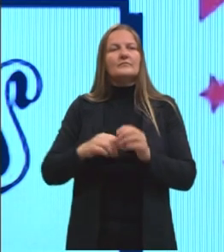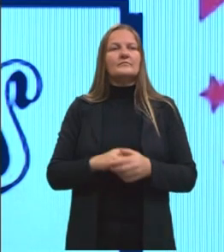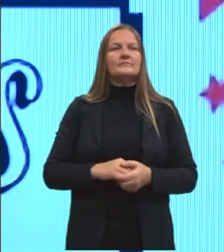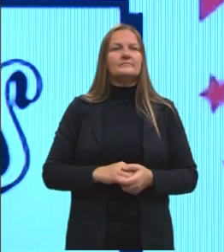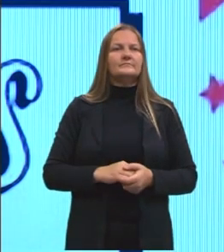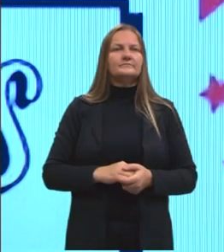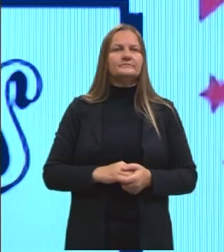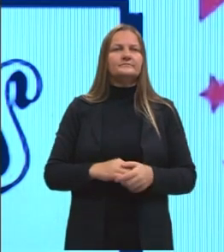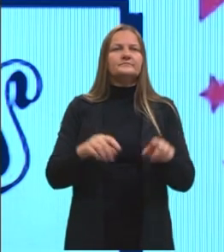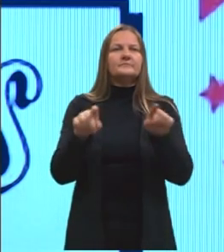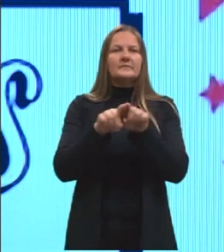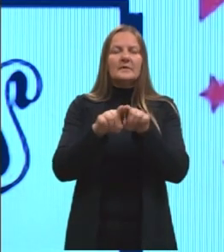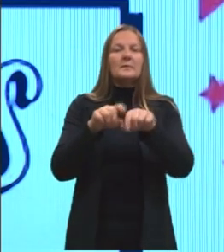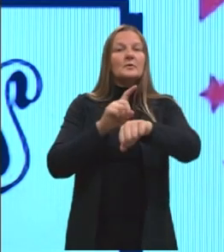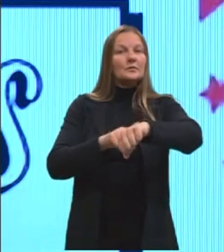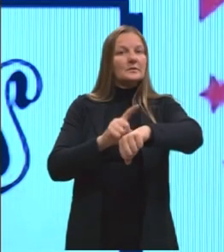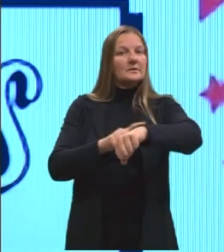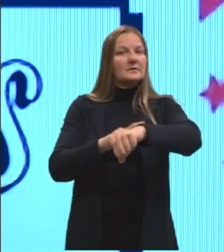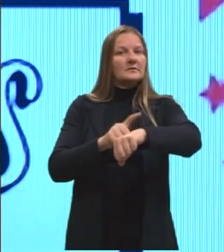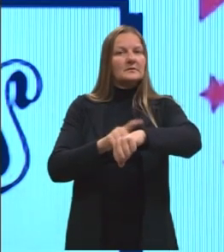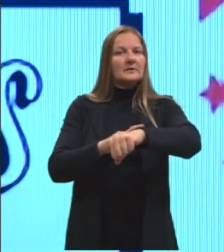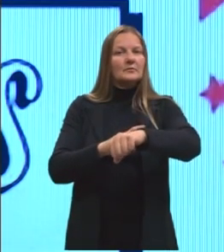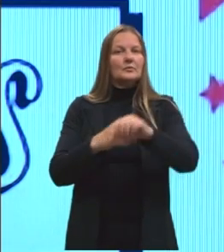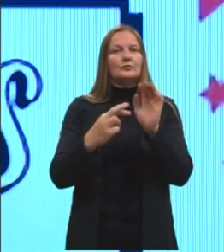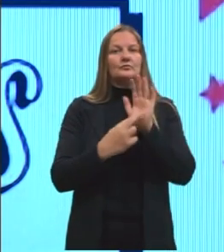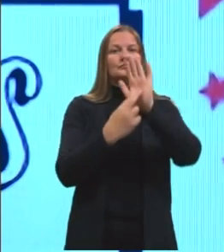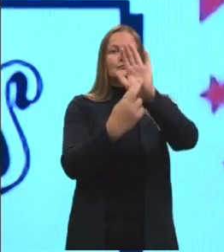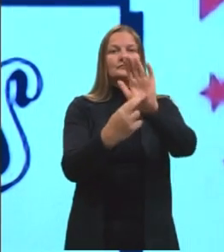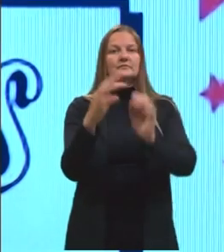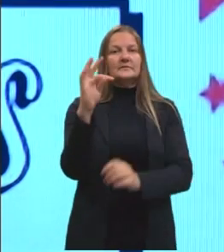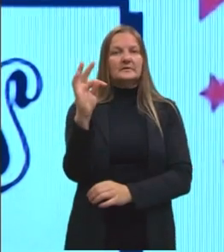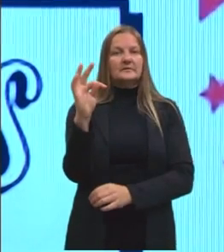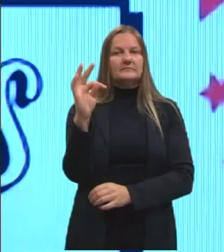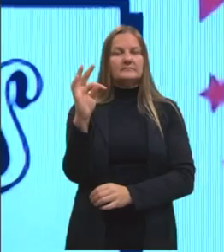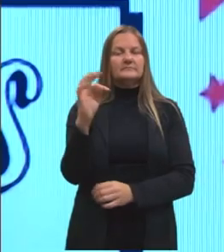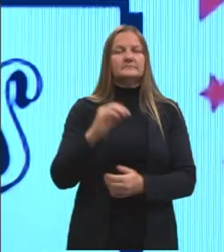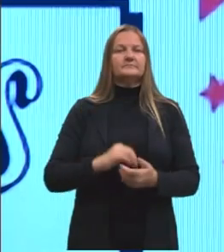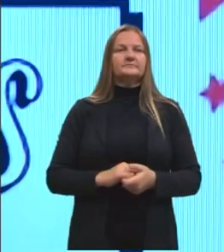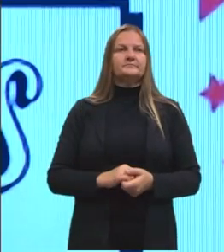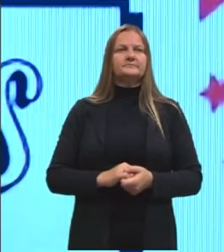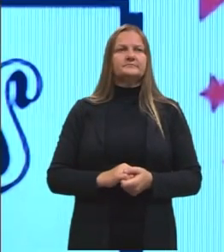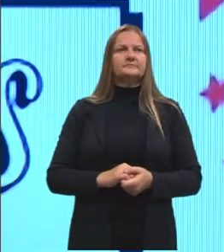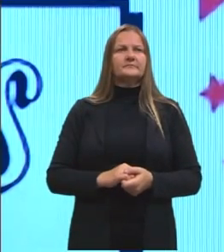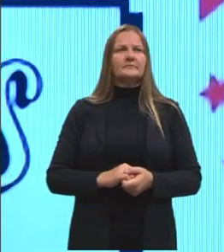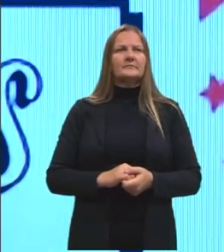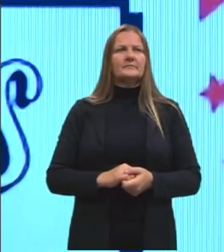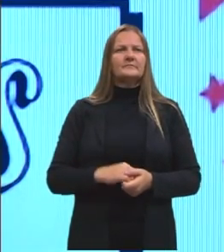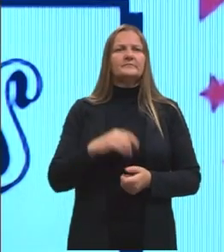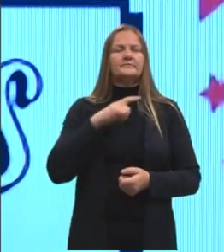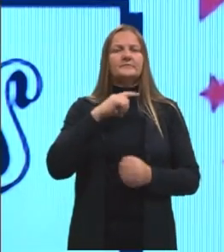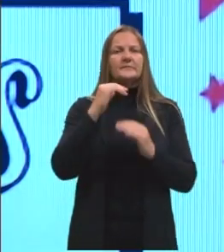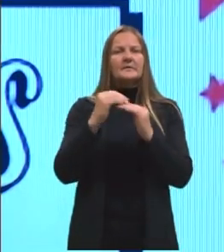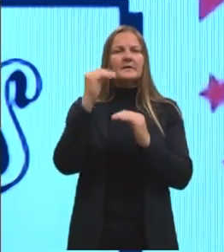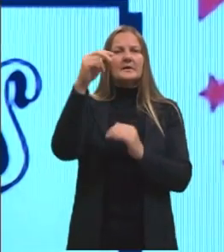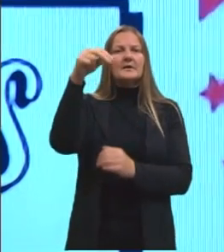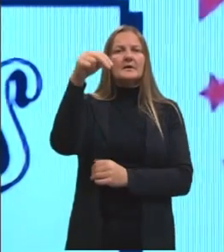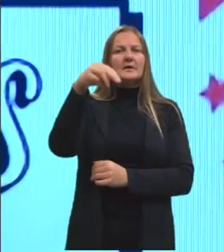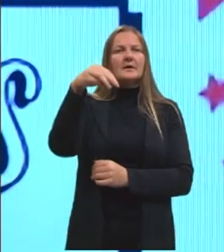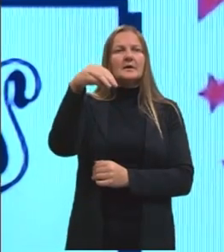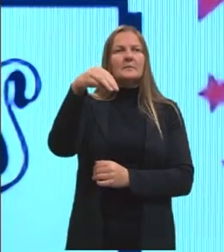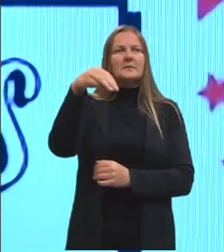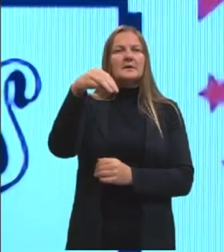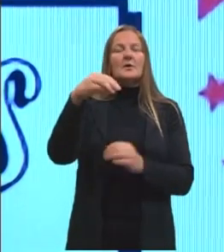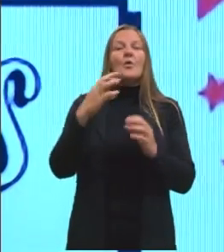Nós temos também o tempo, que é representado por T. E nós temos aqui em cima o M, que é o